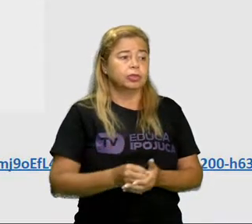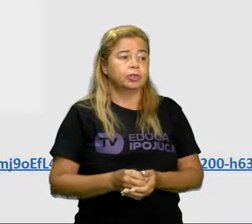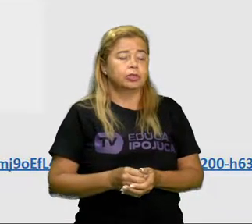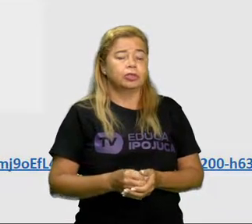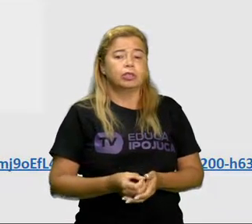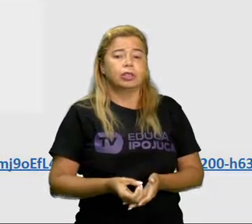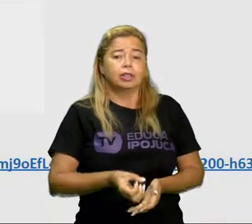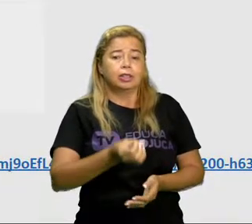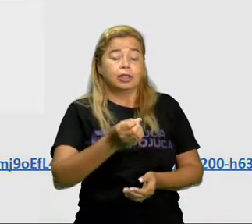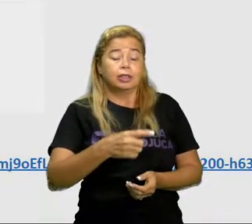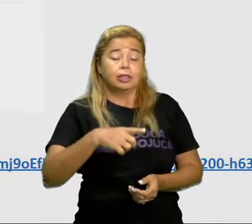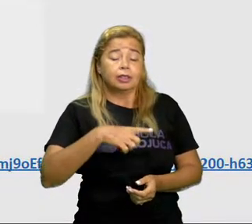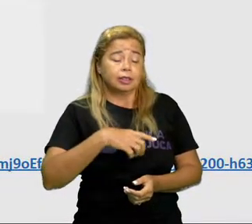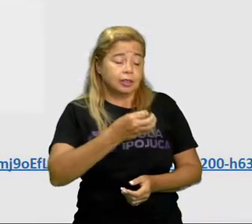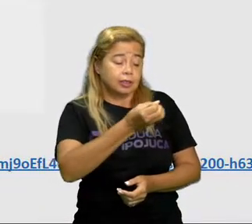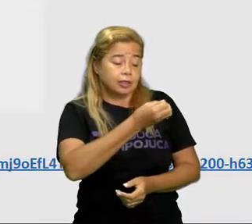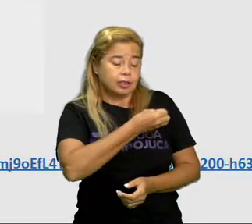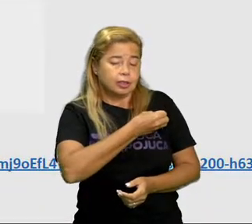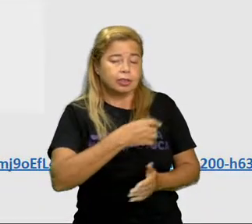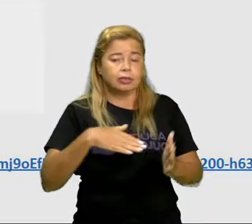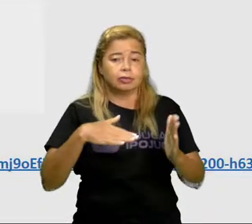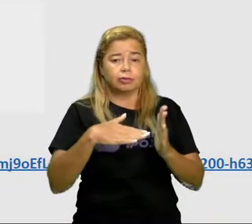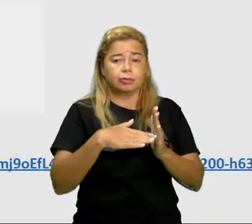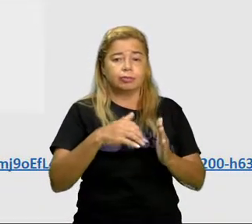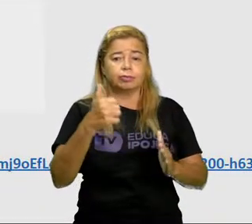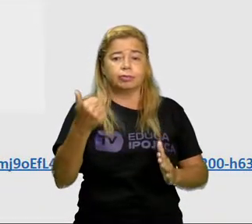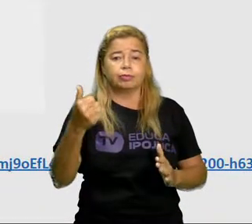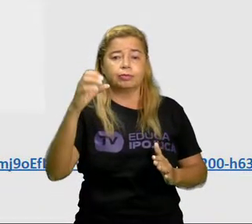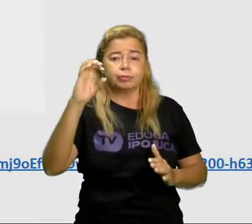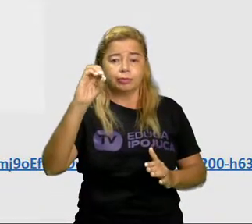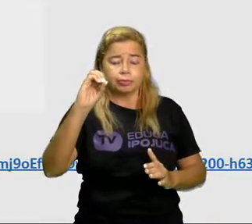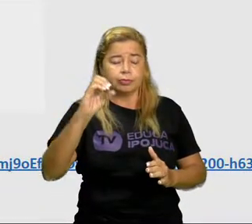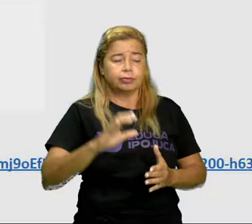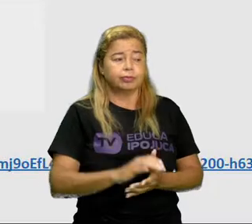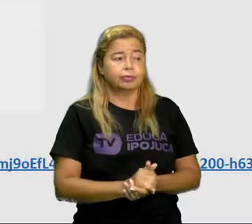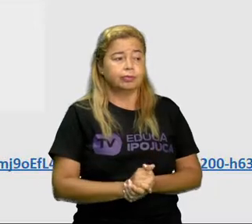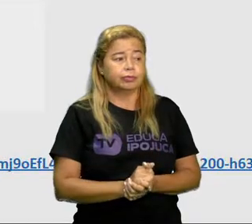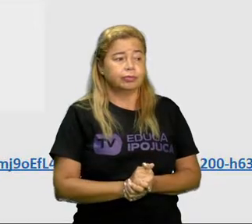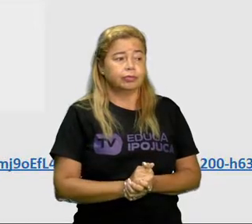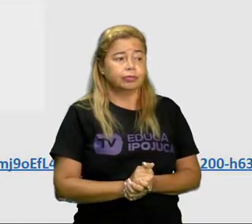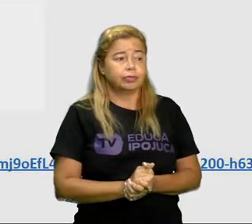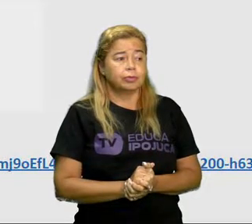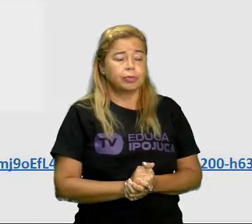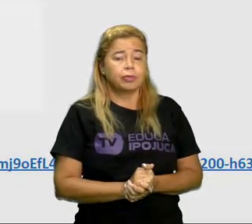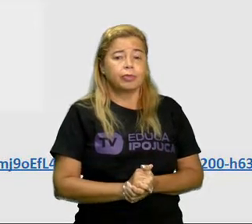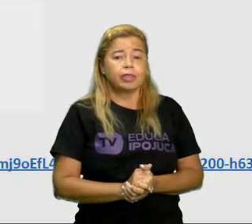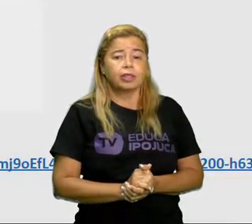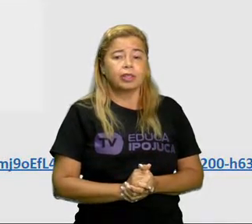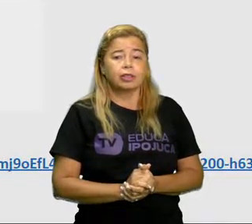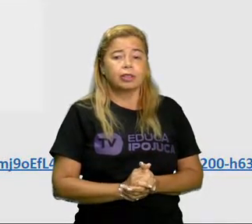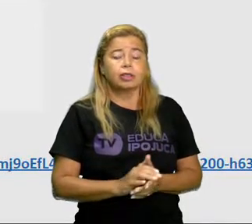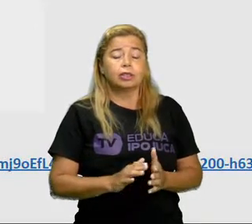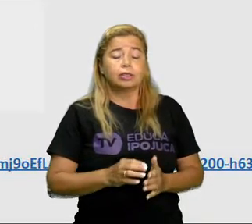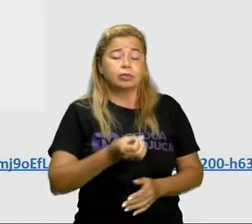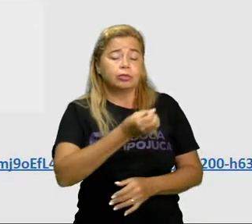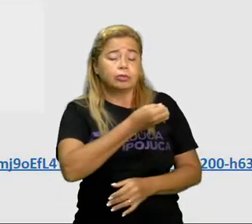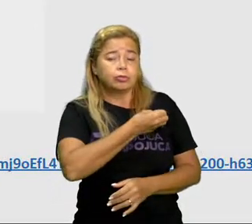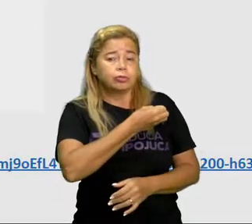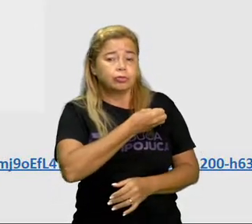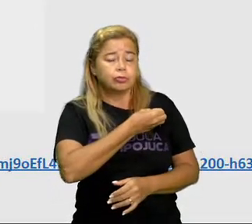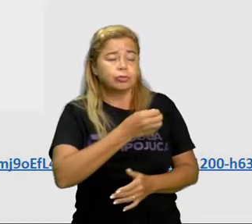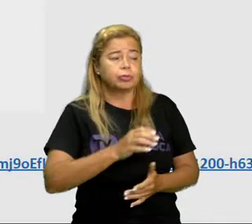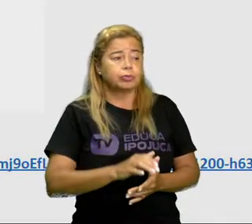até o 10. Portanto, no entanto, esses números,